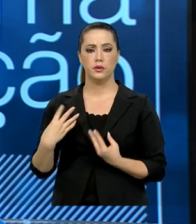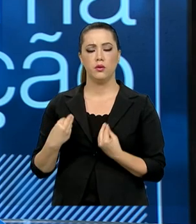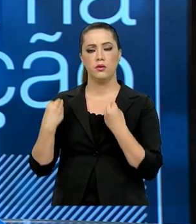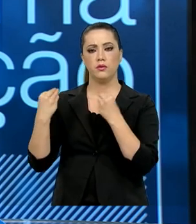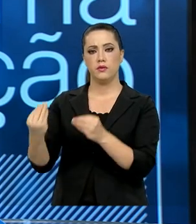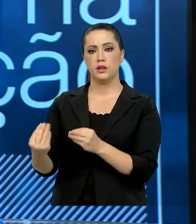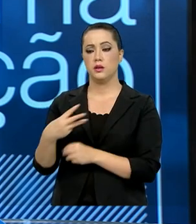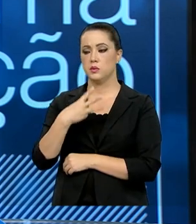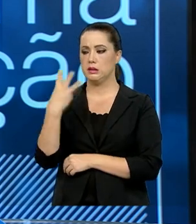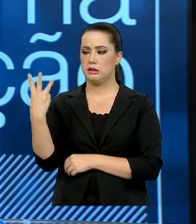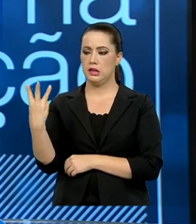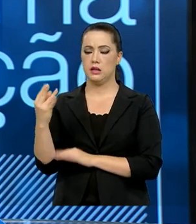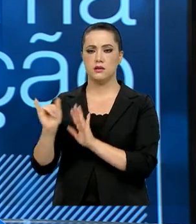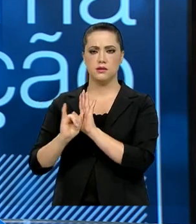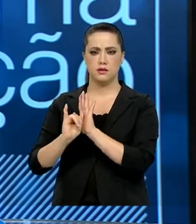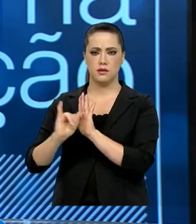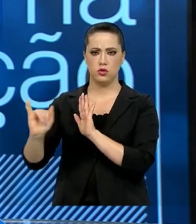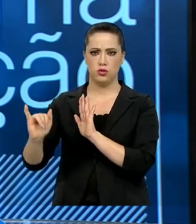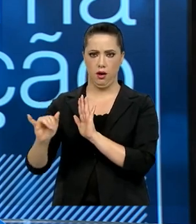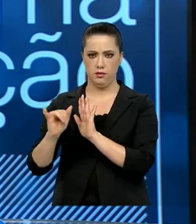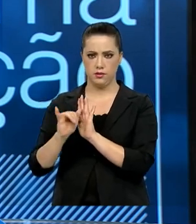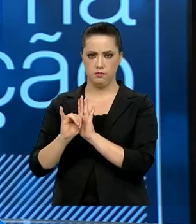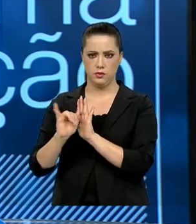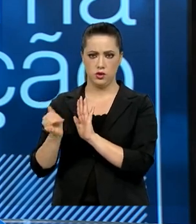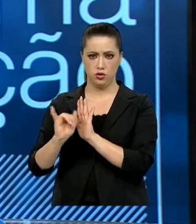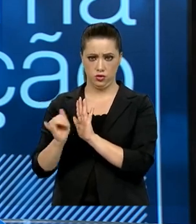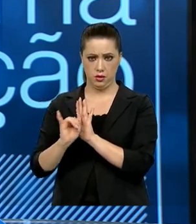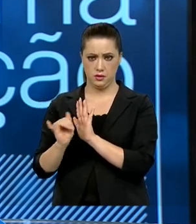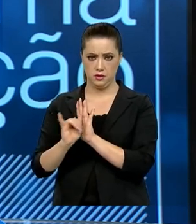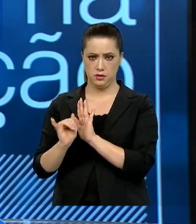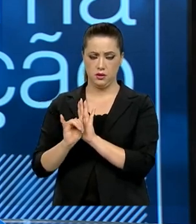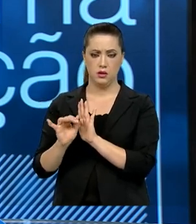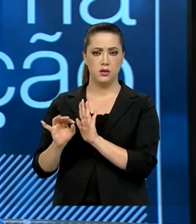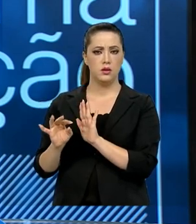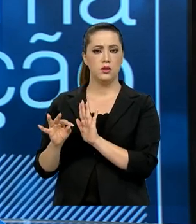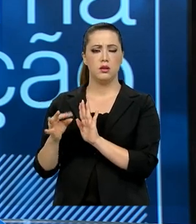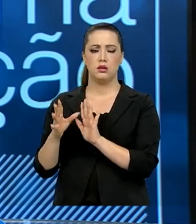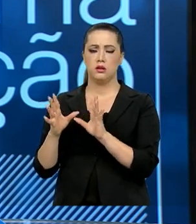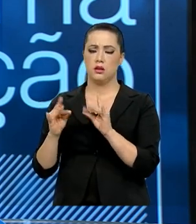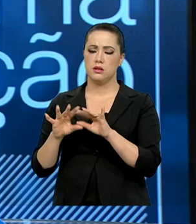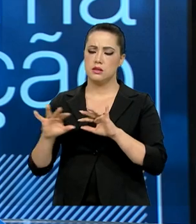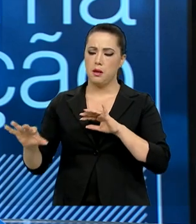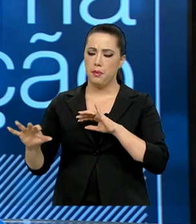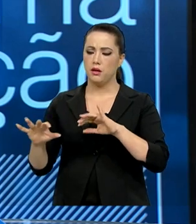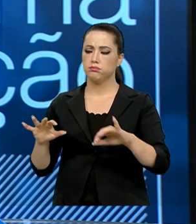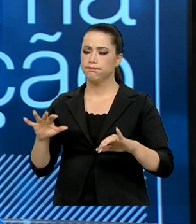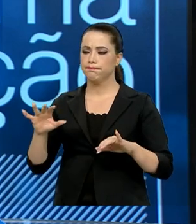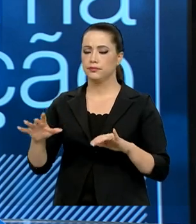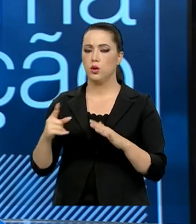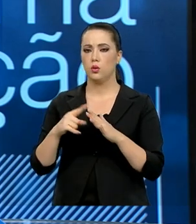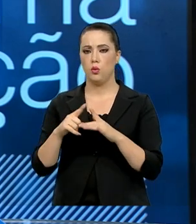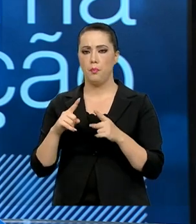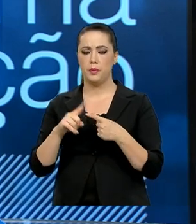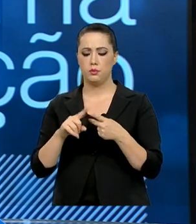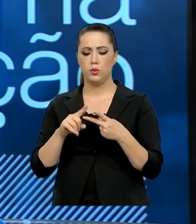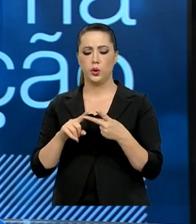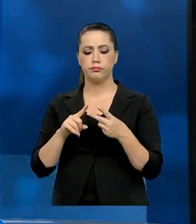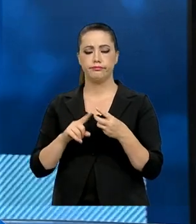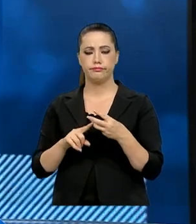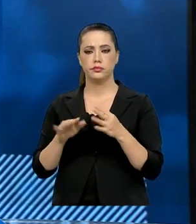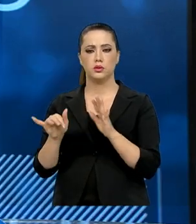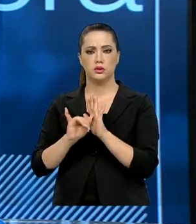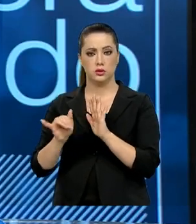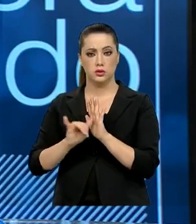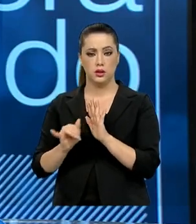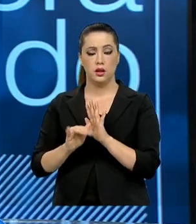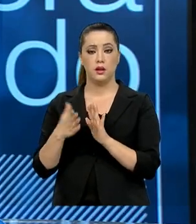lançamos três editais. Três editais, não todos de uma vez só, sequencialmente. Começamos um edital